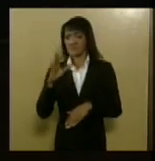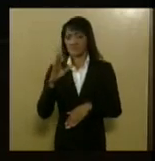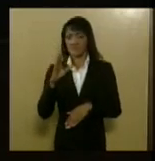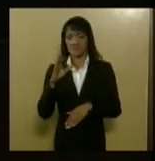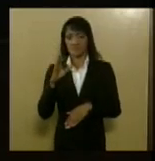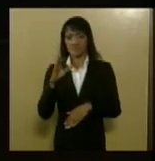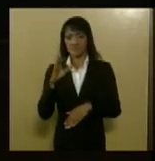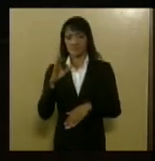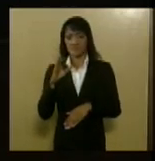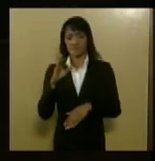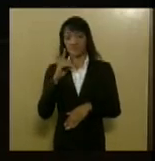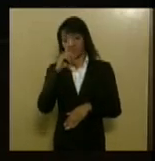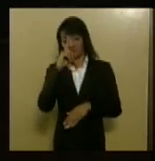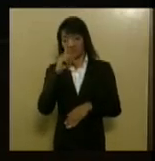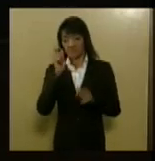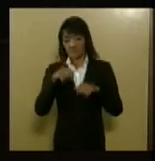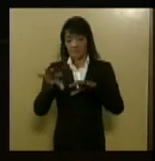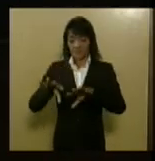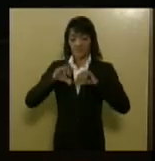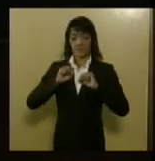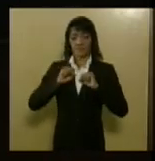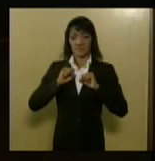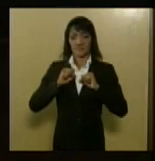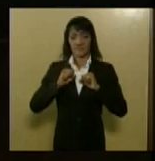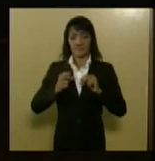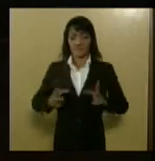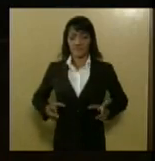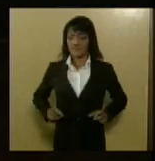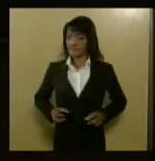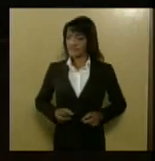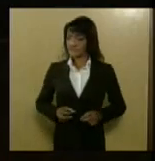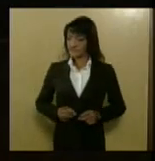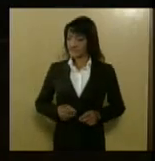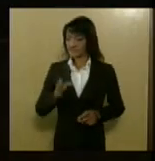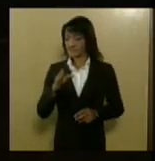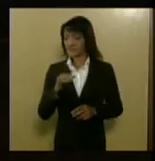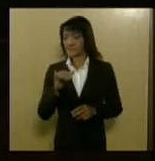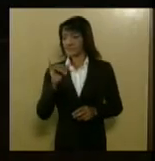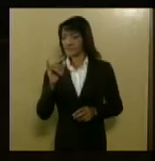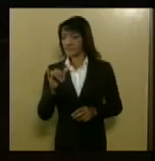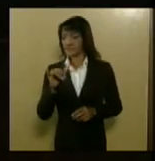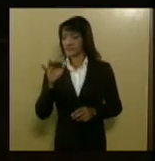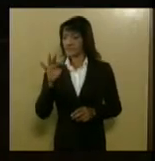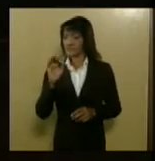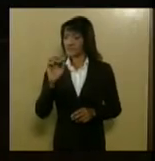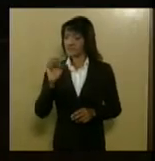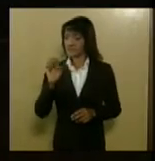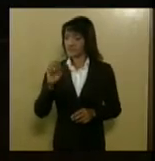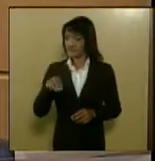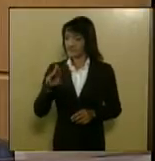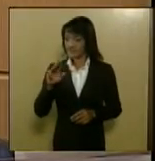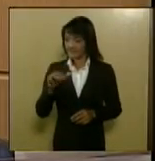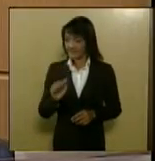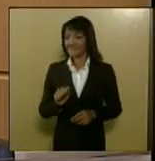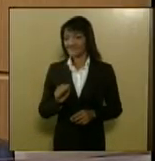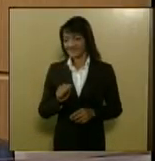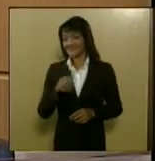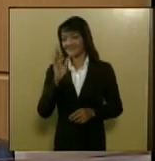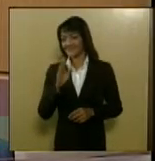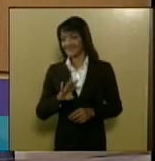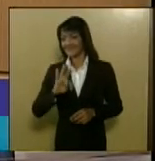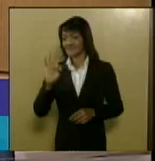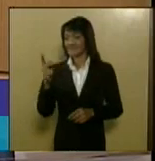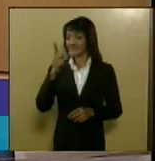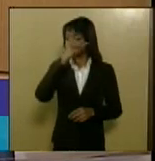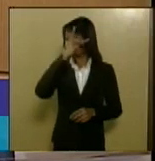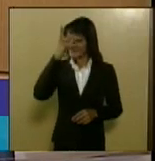câncer de pulmão e como eu falei antes o enfisema pulmonar é uma doença limitante todas as pessoas que